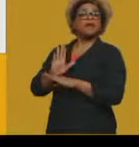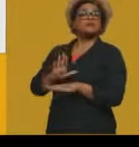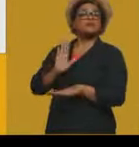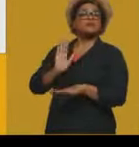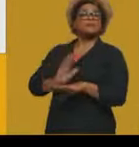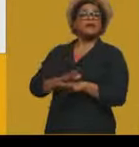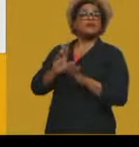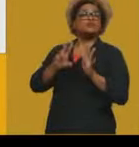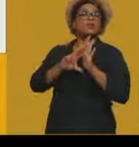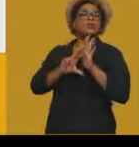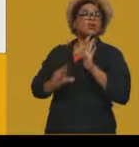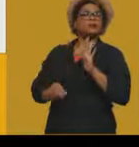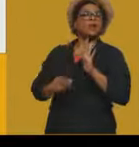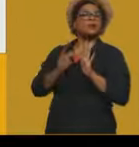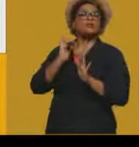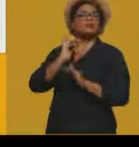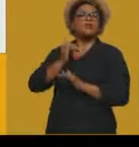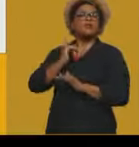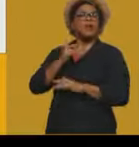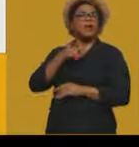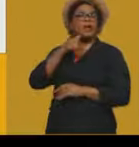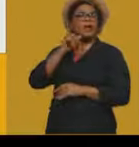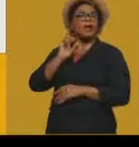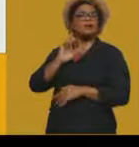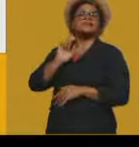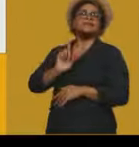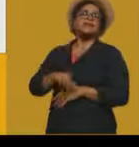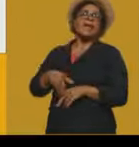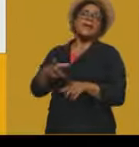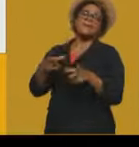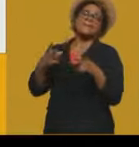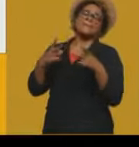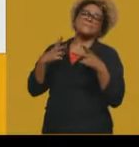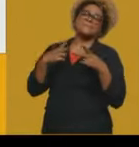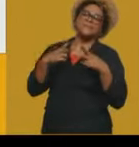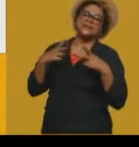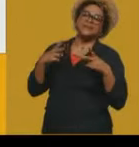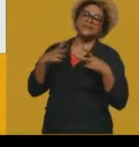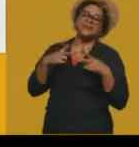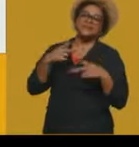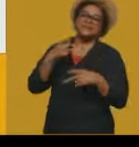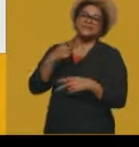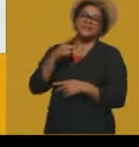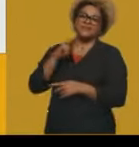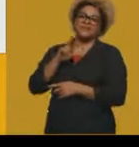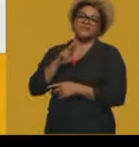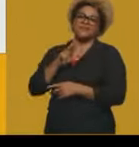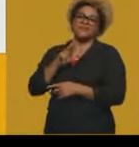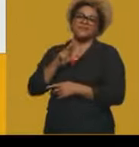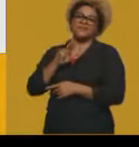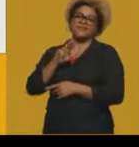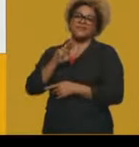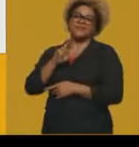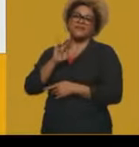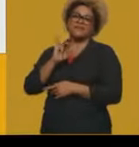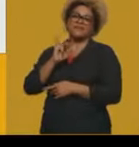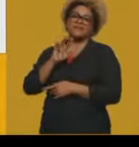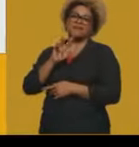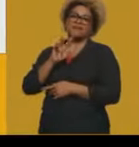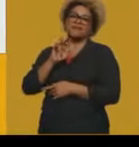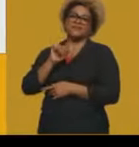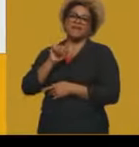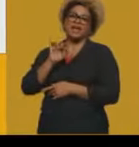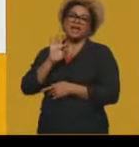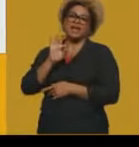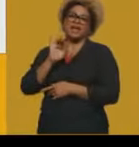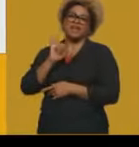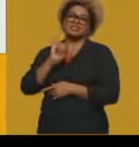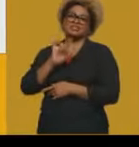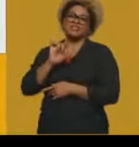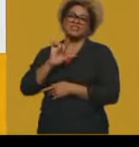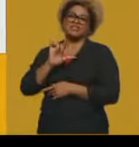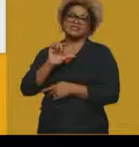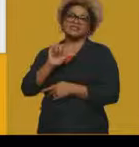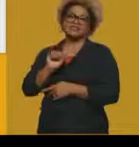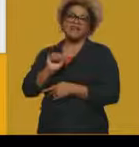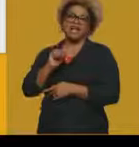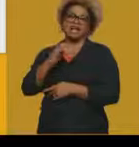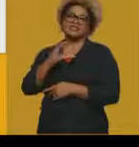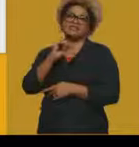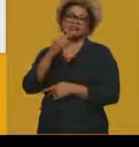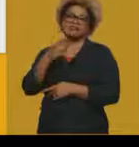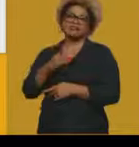né, de mais privatizações, né, de uma abertura maior ao capital estrangeiro, uma menor preocupação